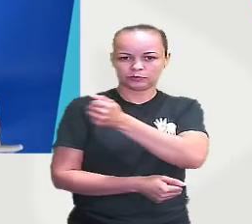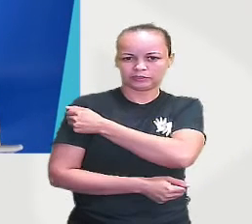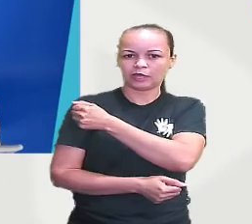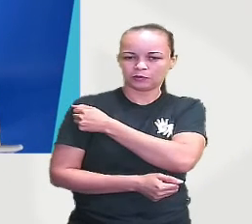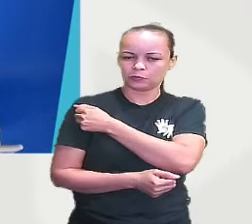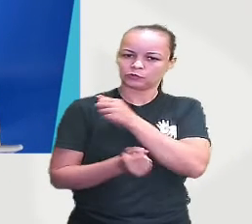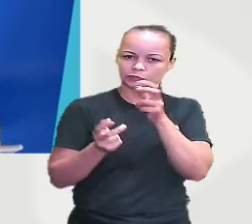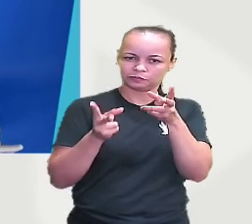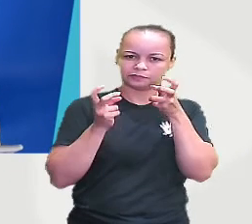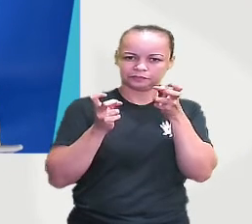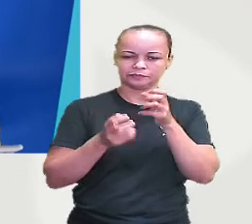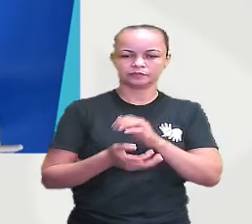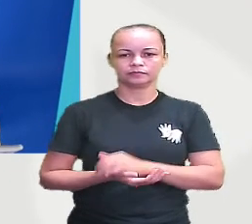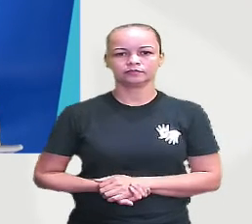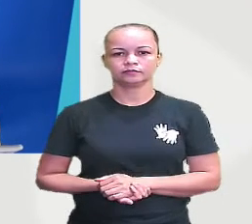produção.